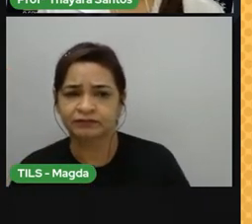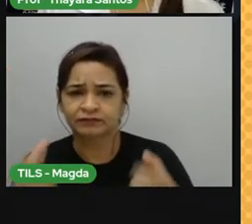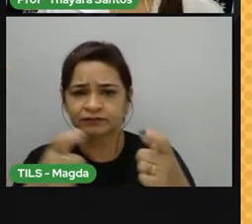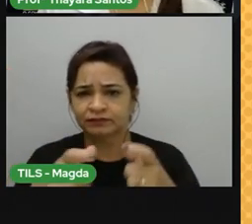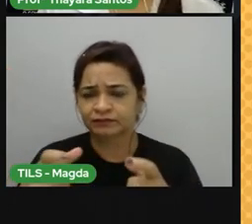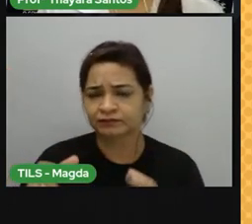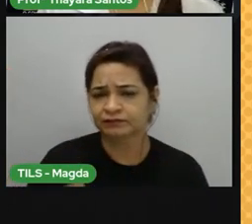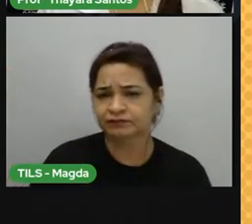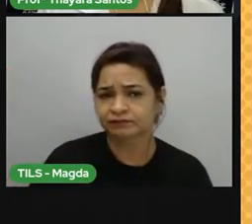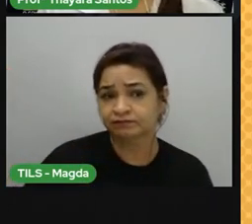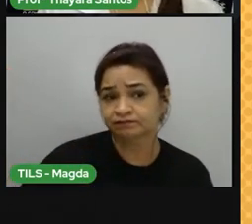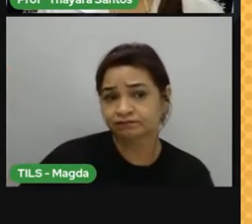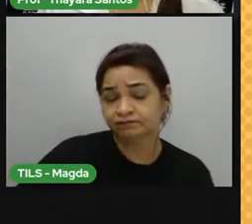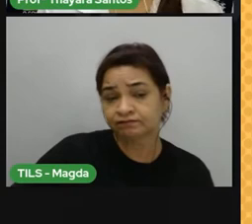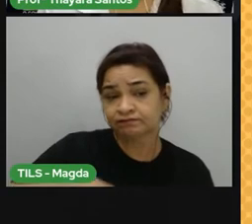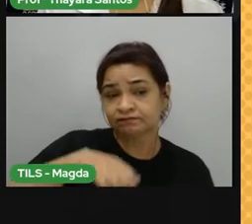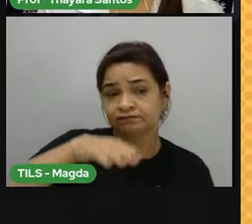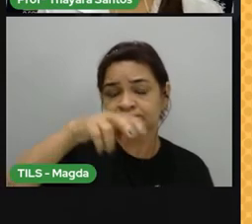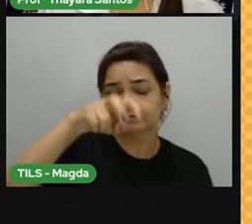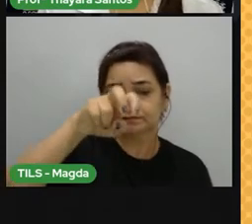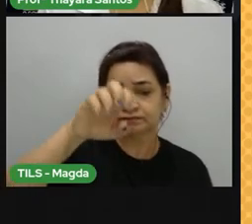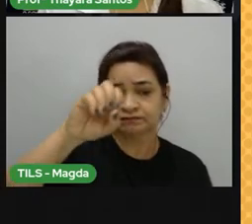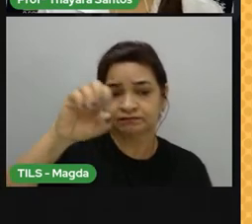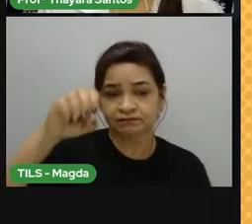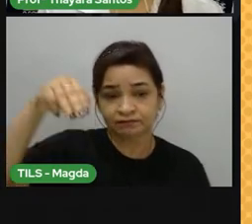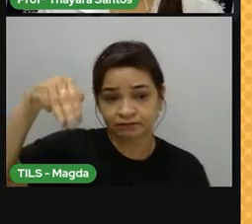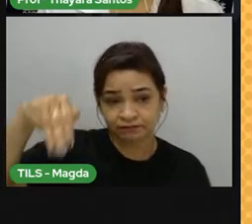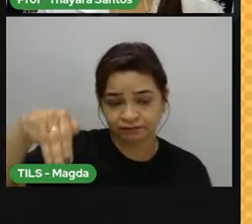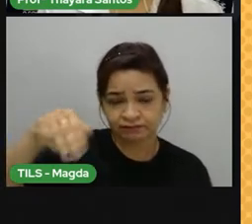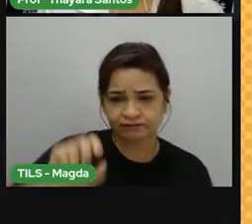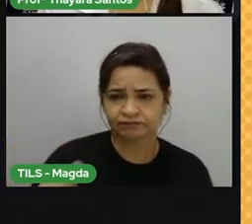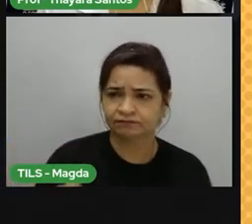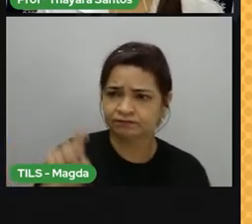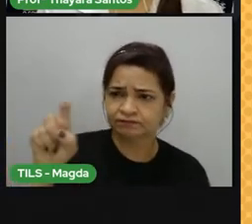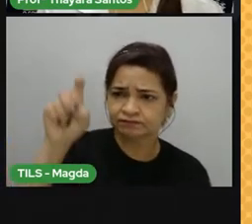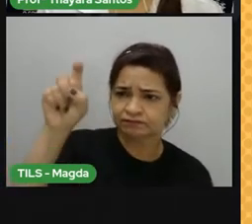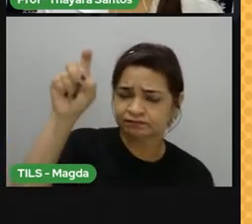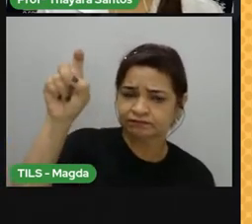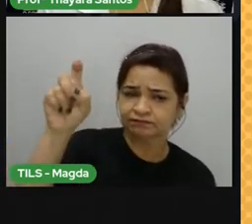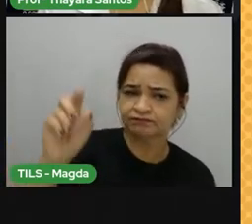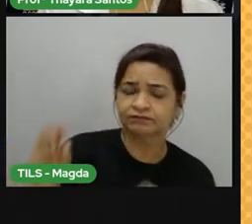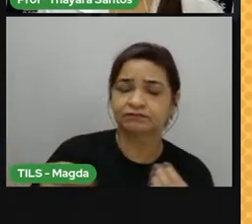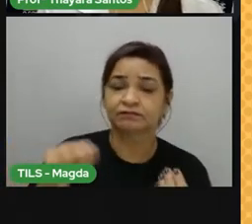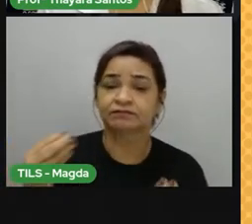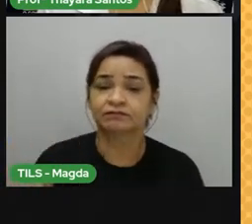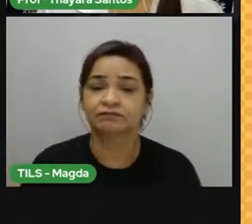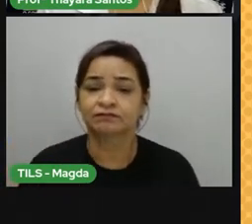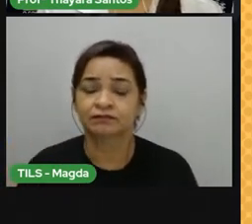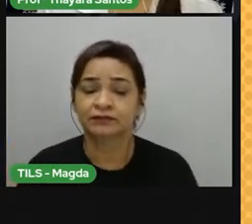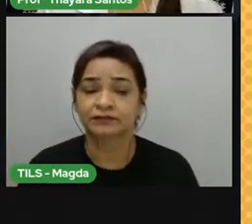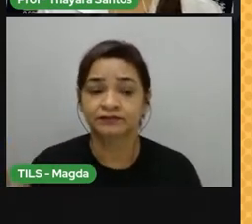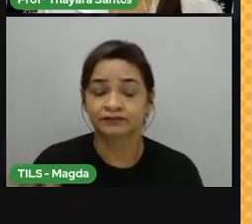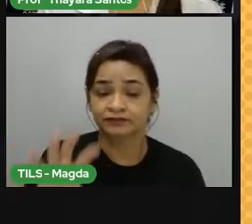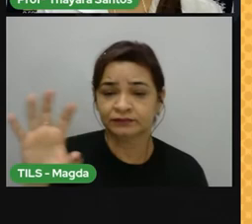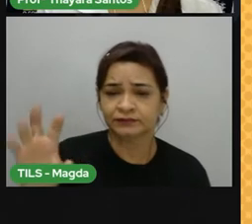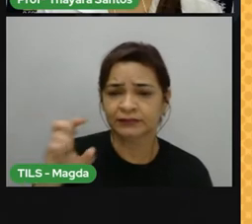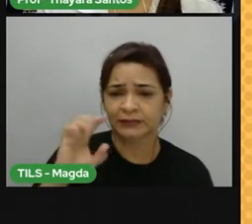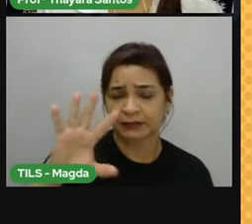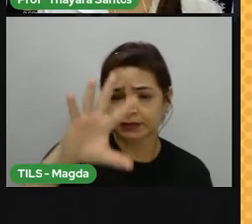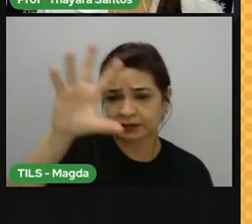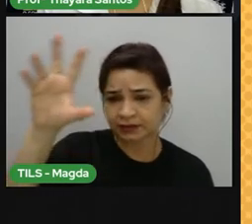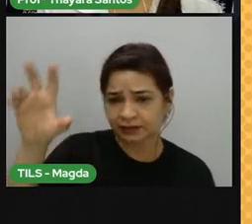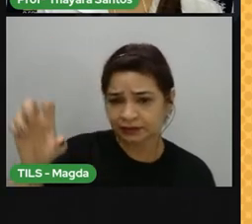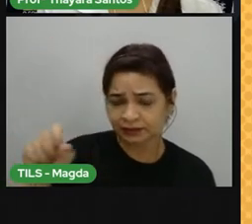ultrapassa os 500 metros. O clima tropical de altitude predomina nas áreas serranas de estados como